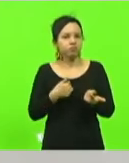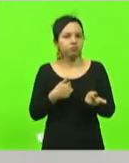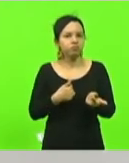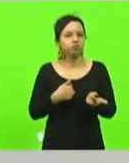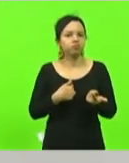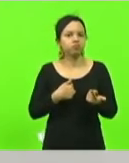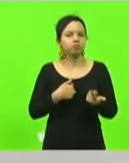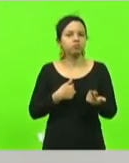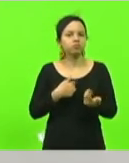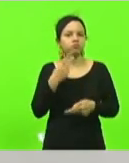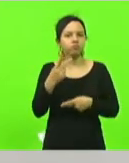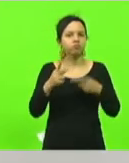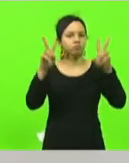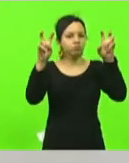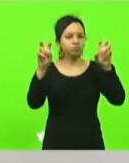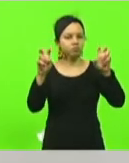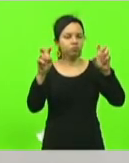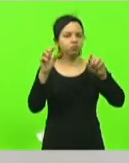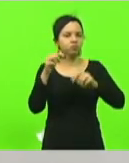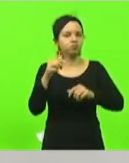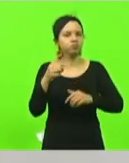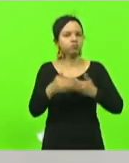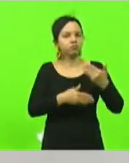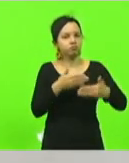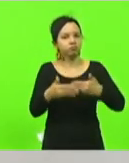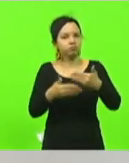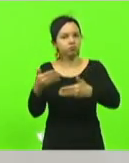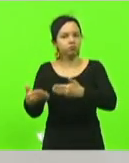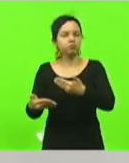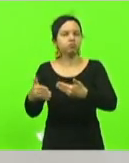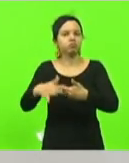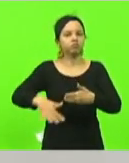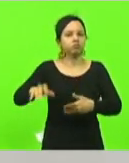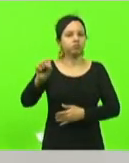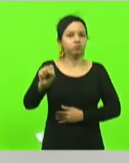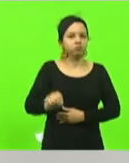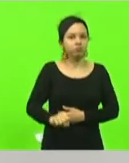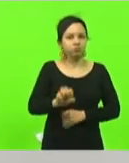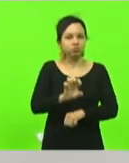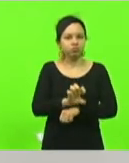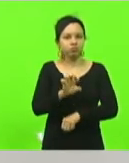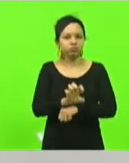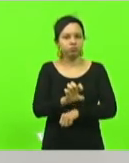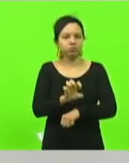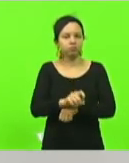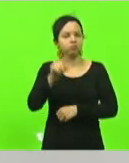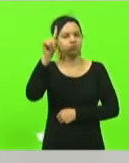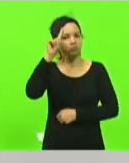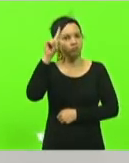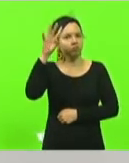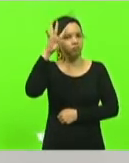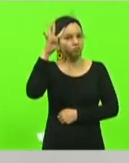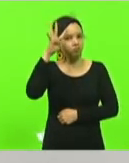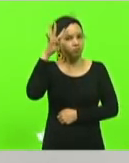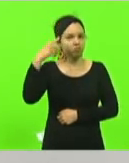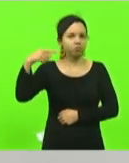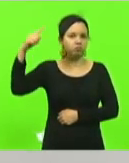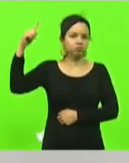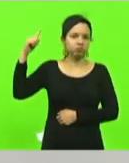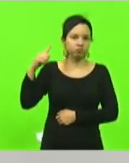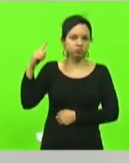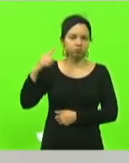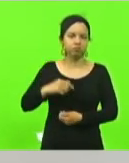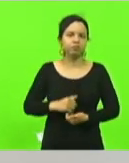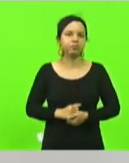pouco da trajetória que tivemos no sul do estado desde o dia de quarta feira aonde